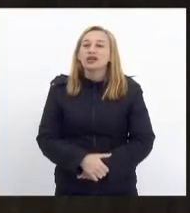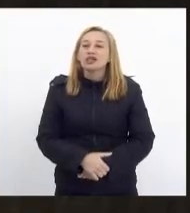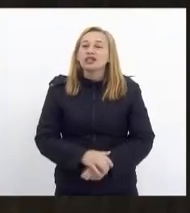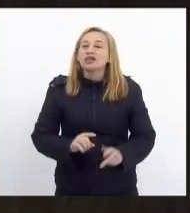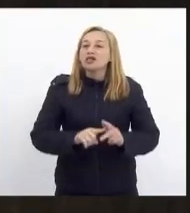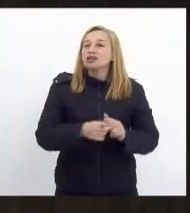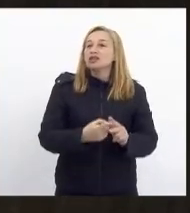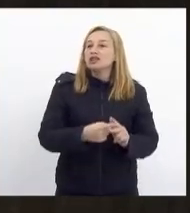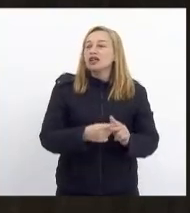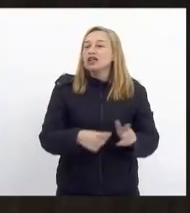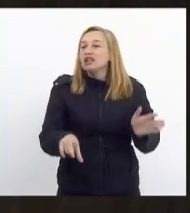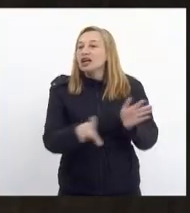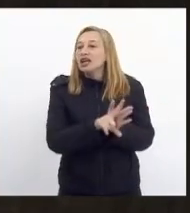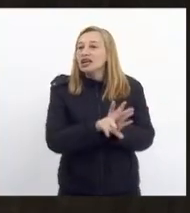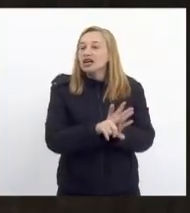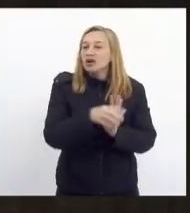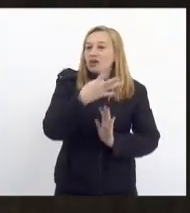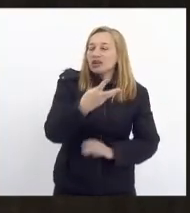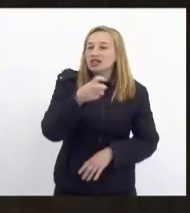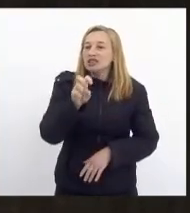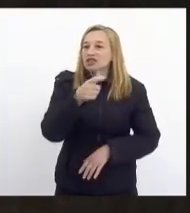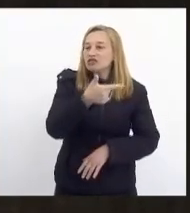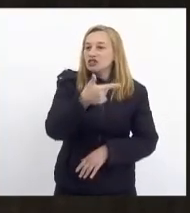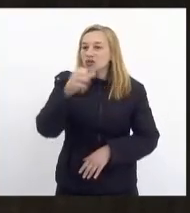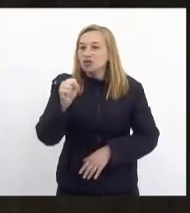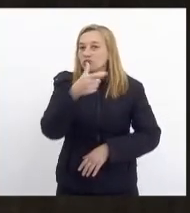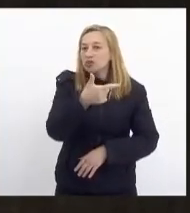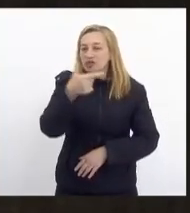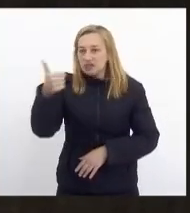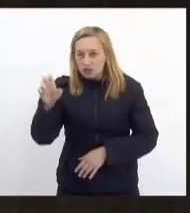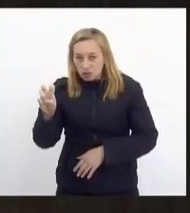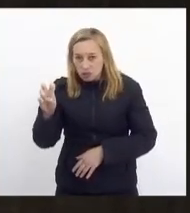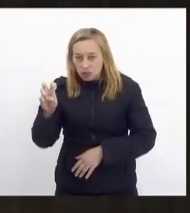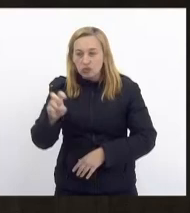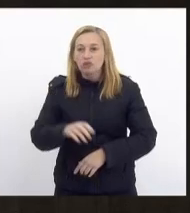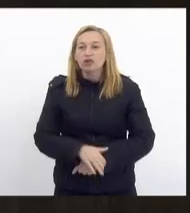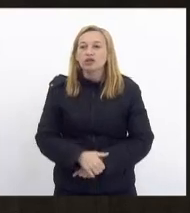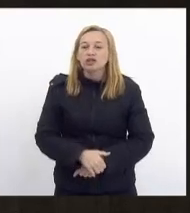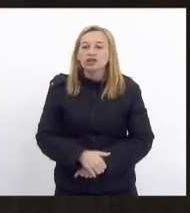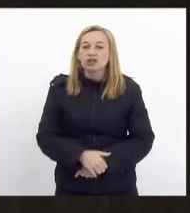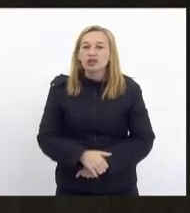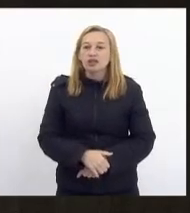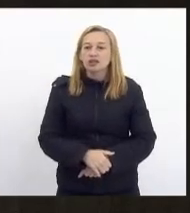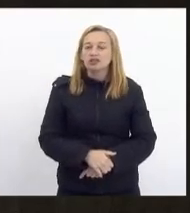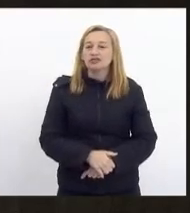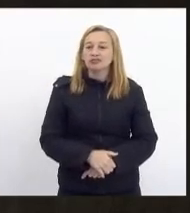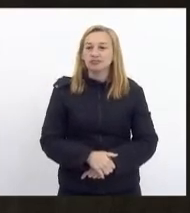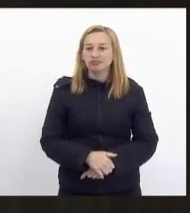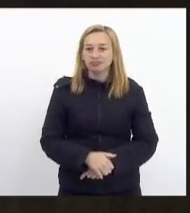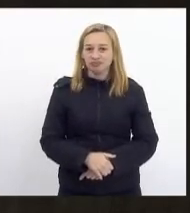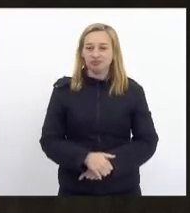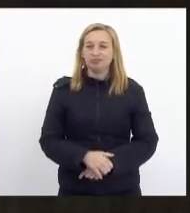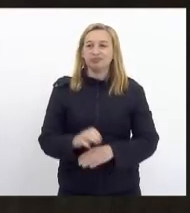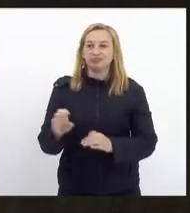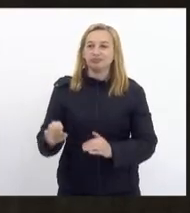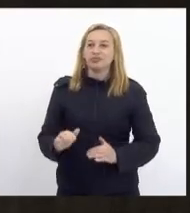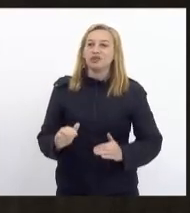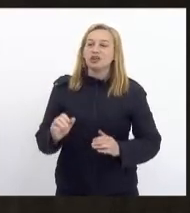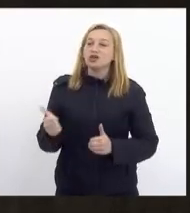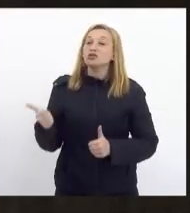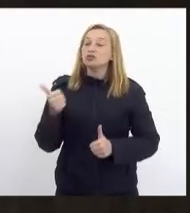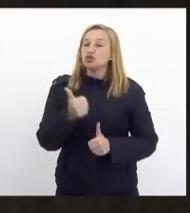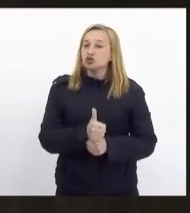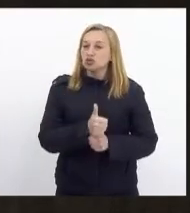dispositivos da lei 45.28.2005, na crença que esse substitutivo